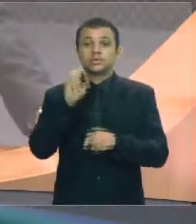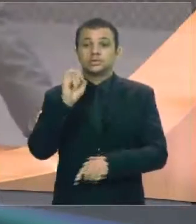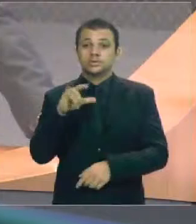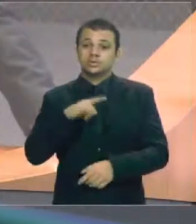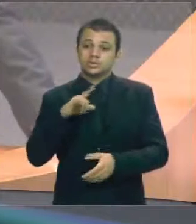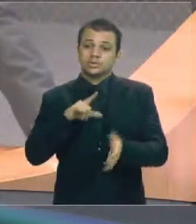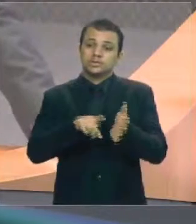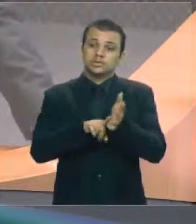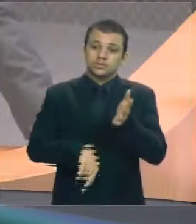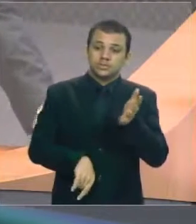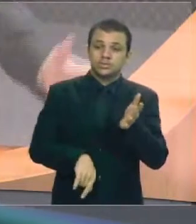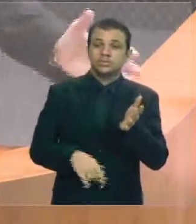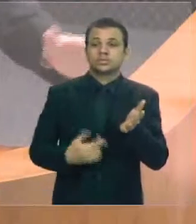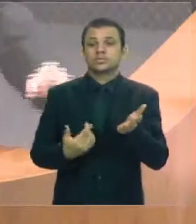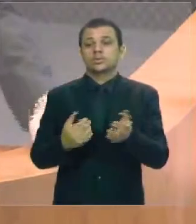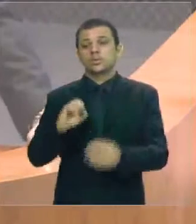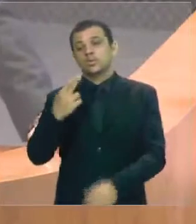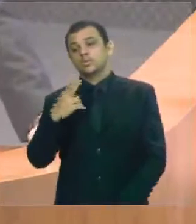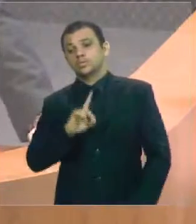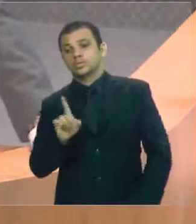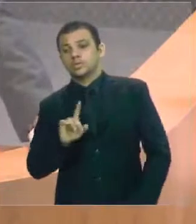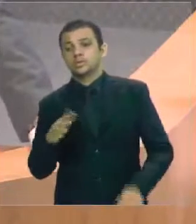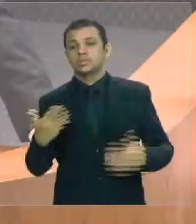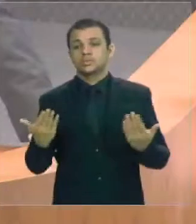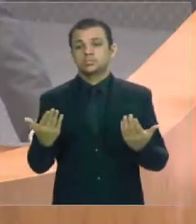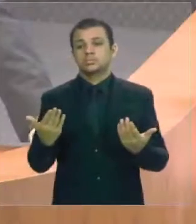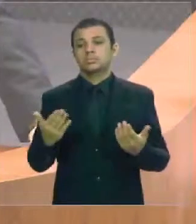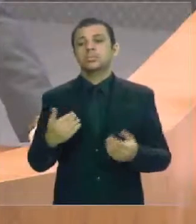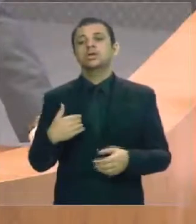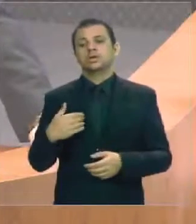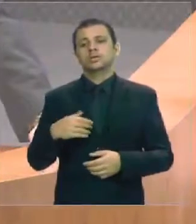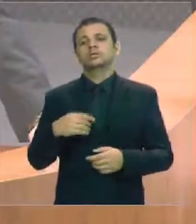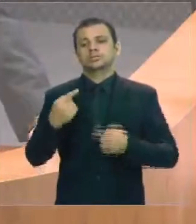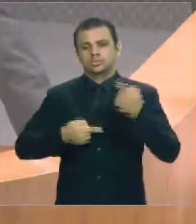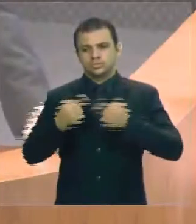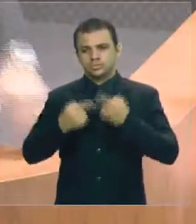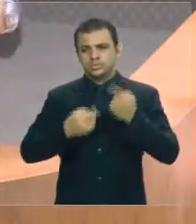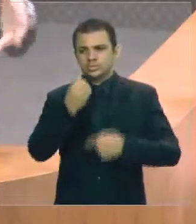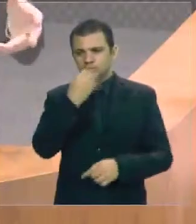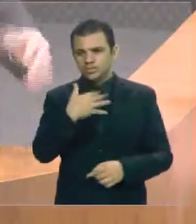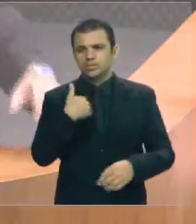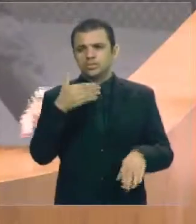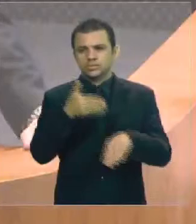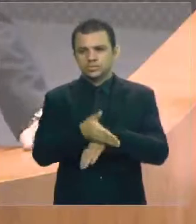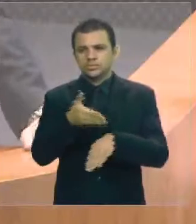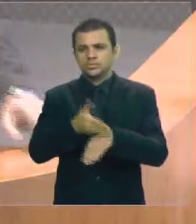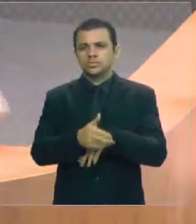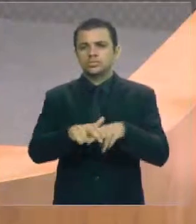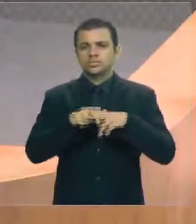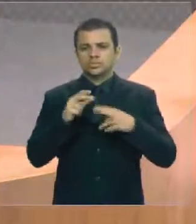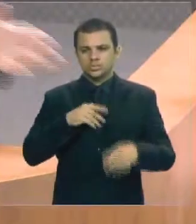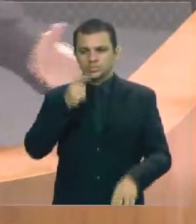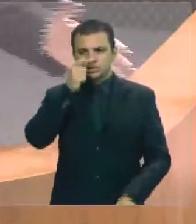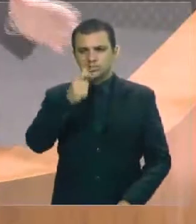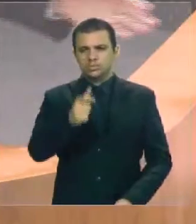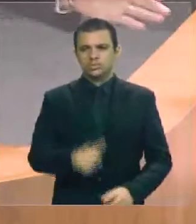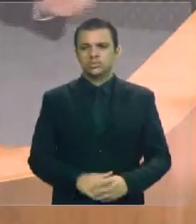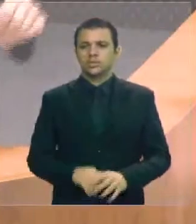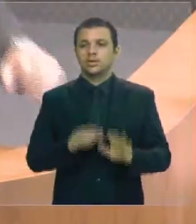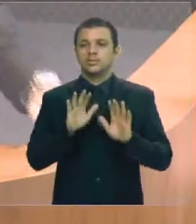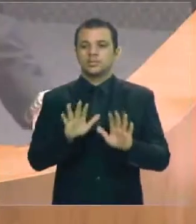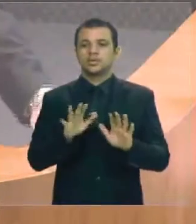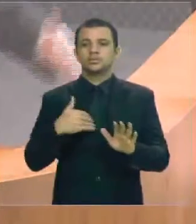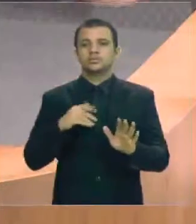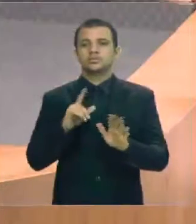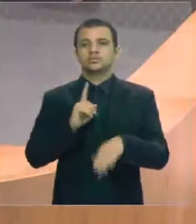uma discussão muito saudável que eu, com certeza, farei parte, até porque eu me interesso muito por isso. Mas, meu